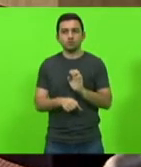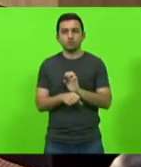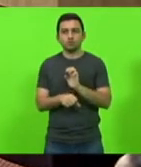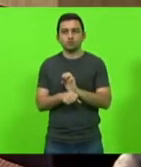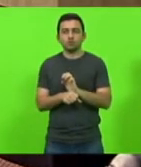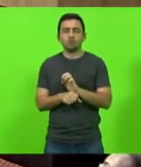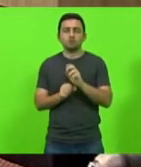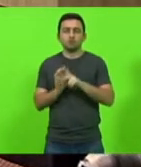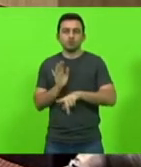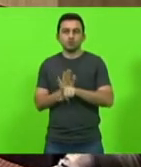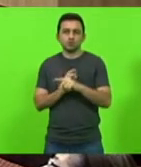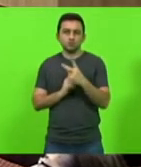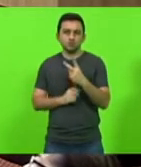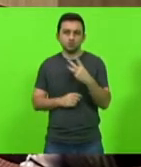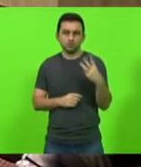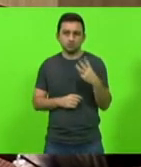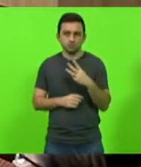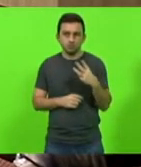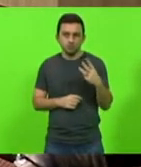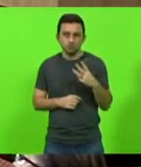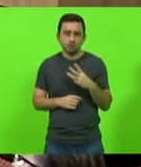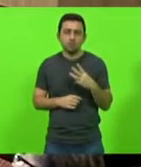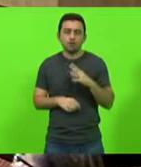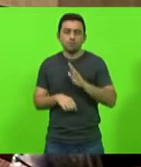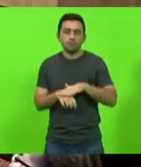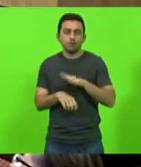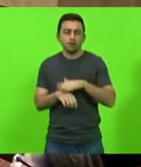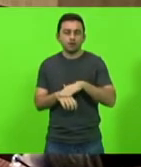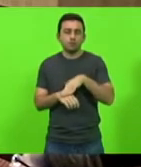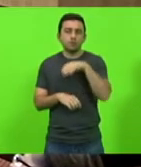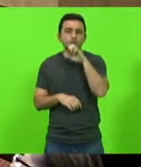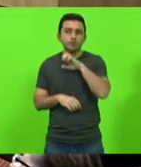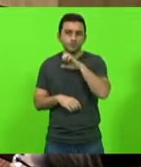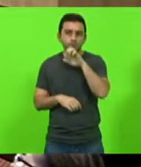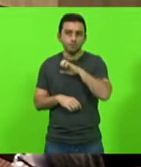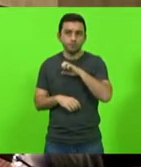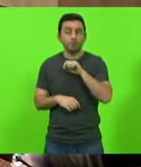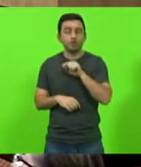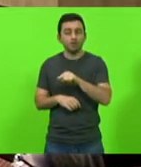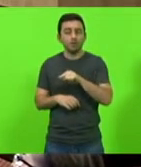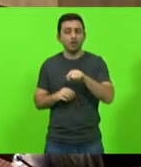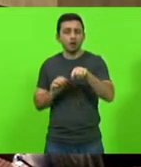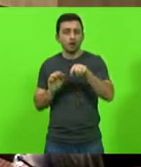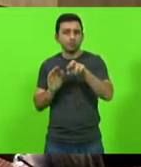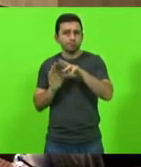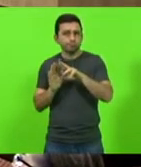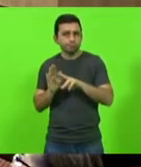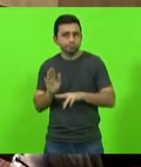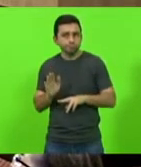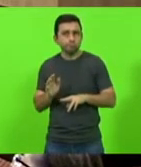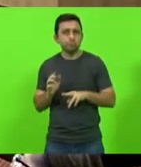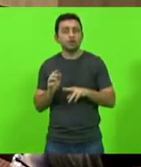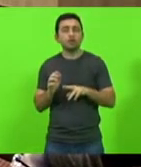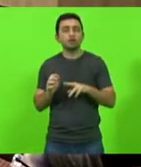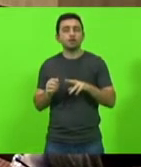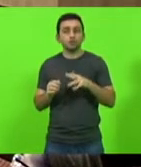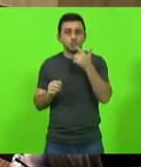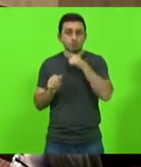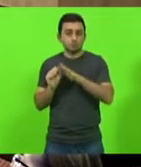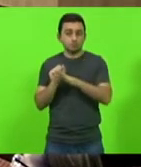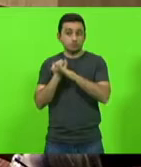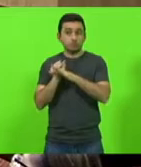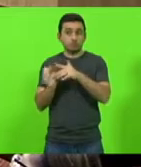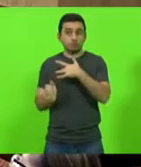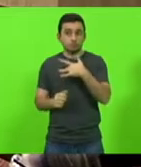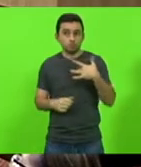233 2020 de autoria do deputado Felipe Estevam que estabelece medidas que garantam a saúde e prevenção da vida de